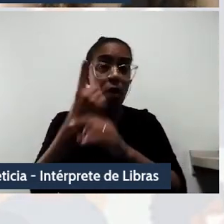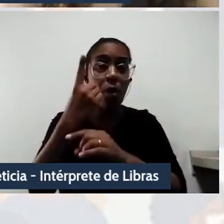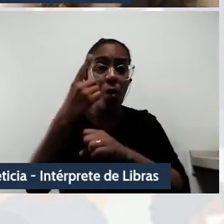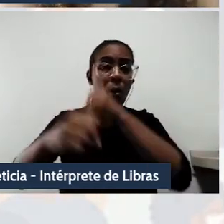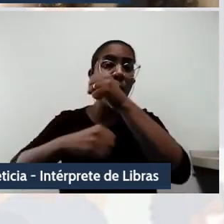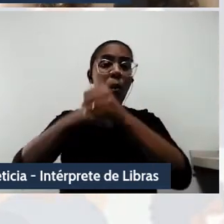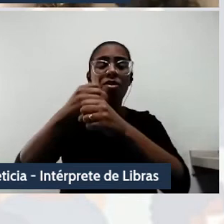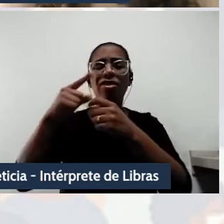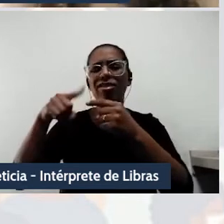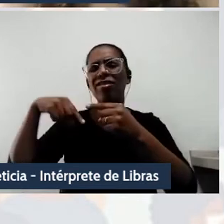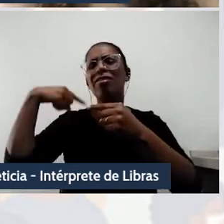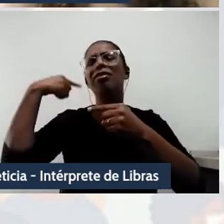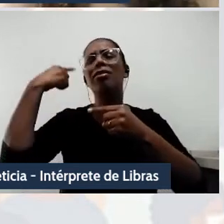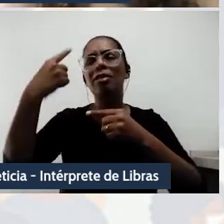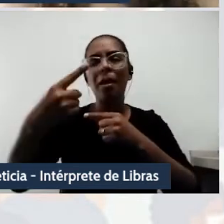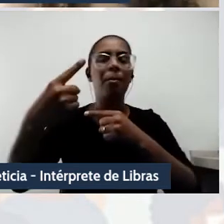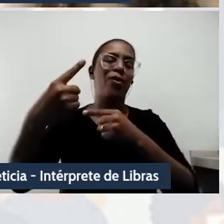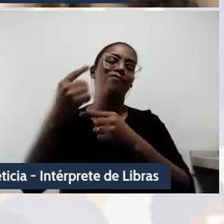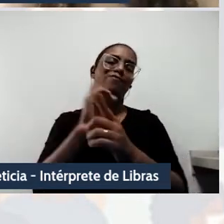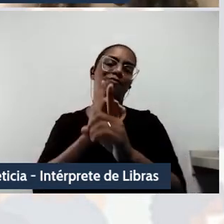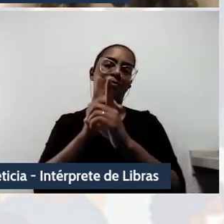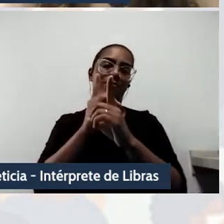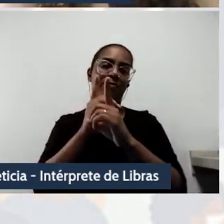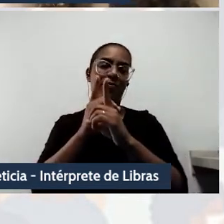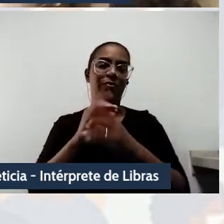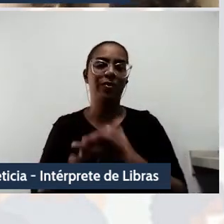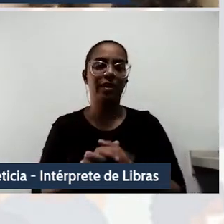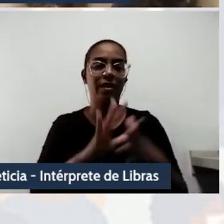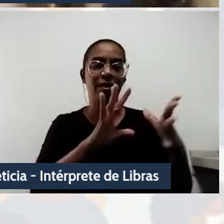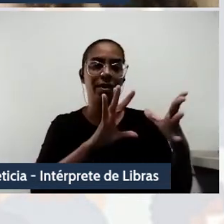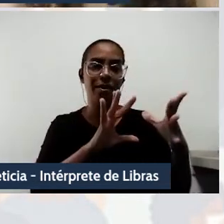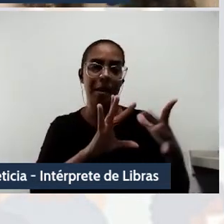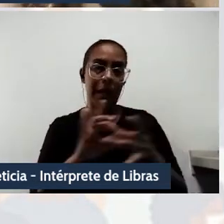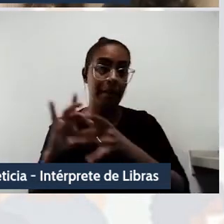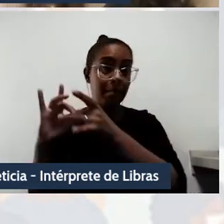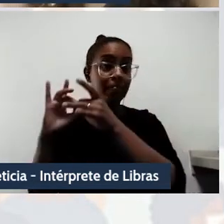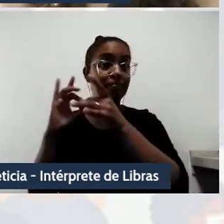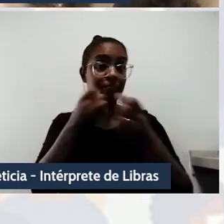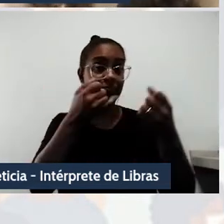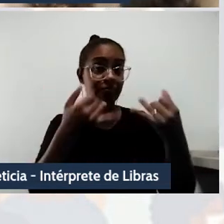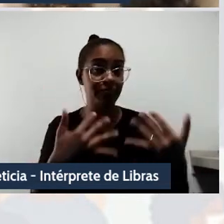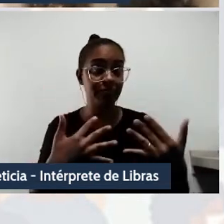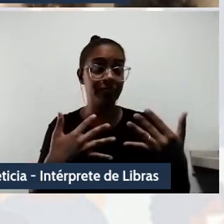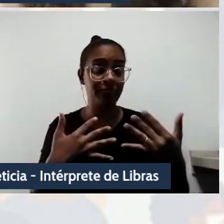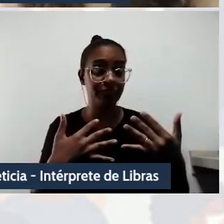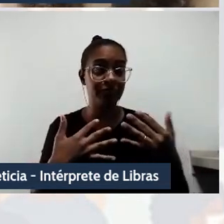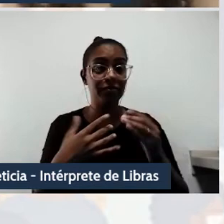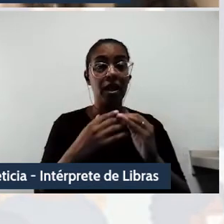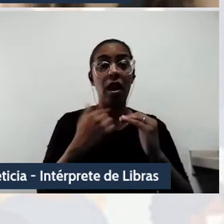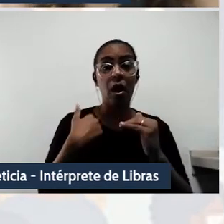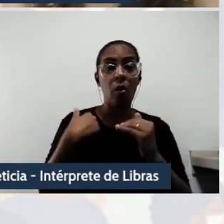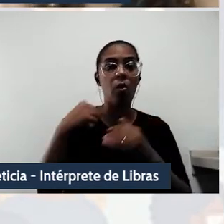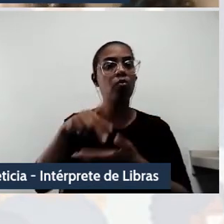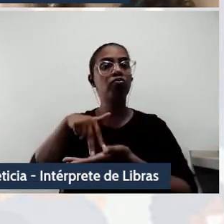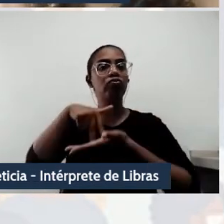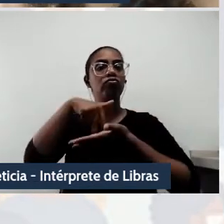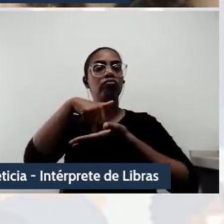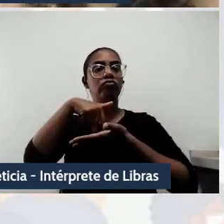Dessa forma, contextualizar minha fala requer contextualizar de onde eu falo e por que eu falo